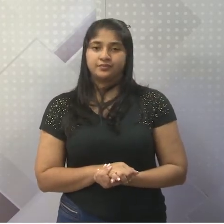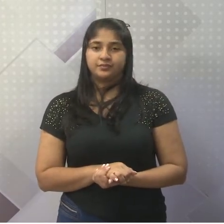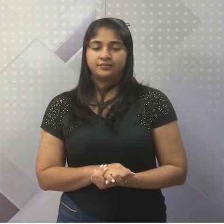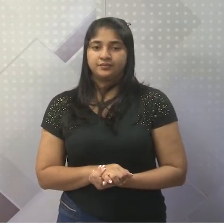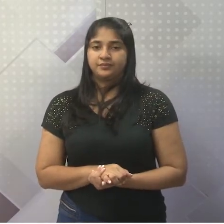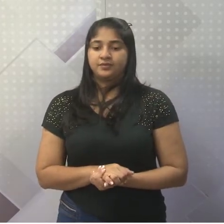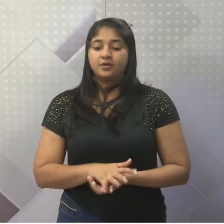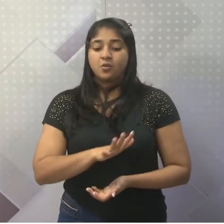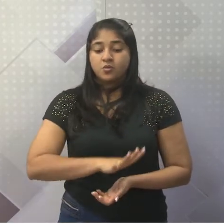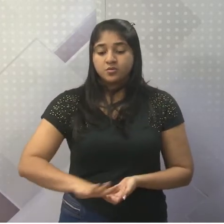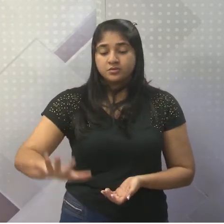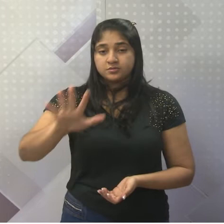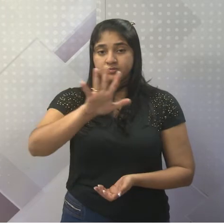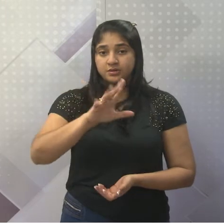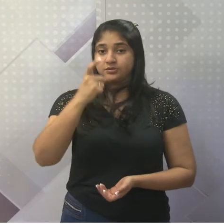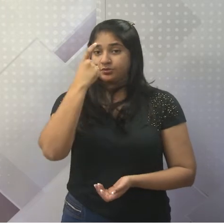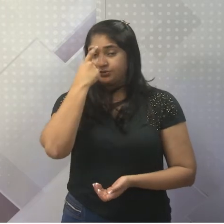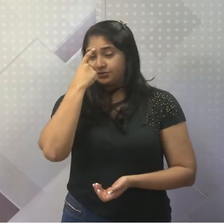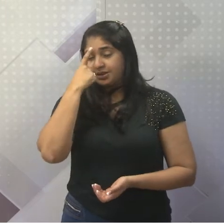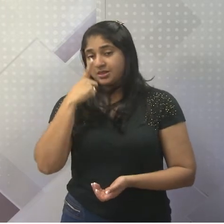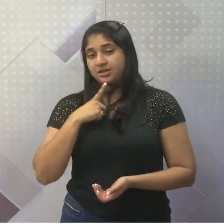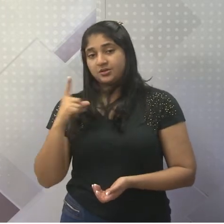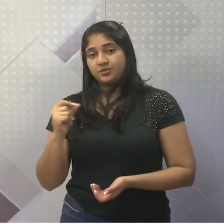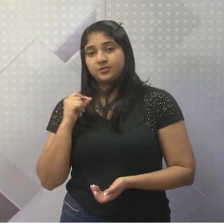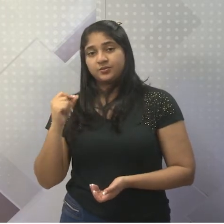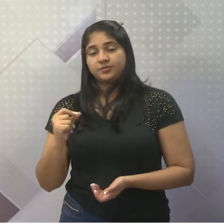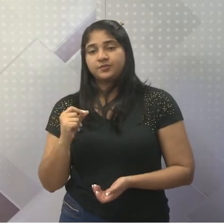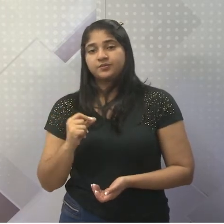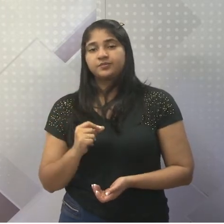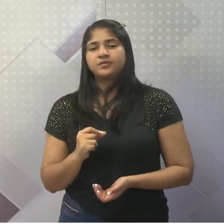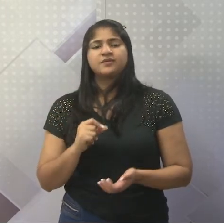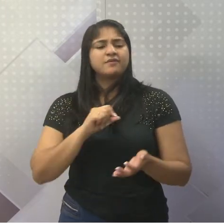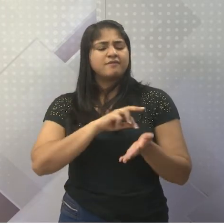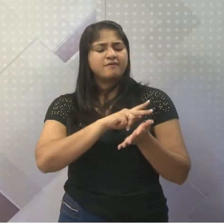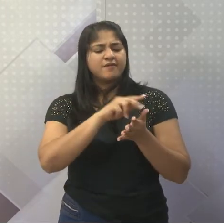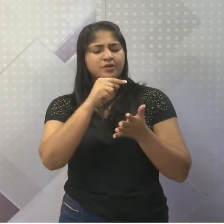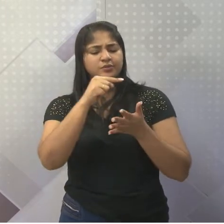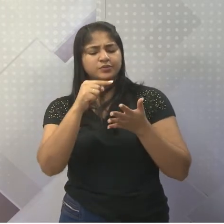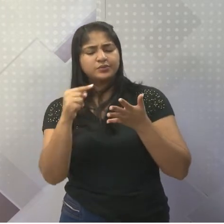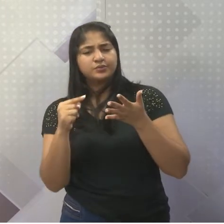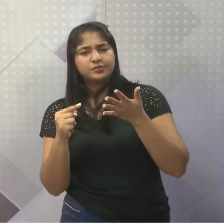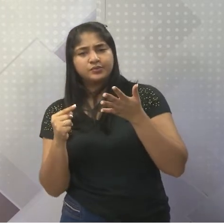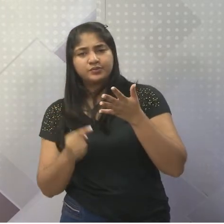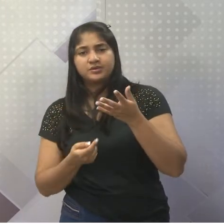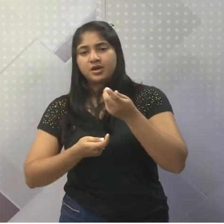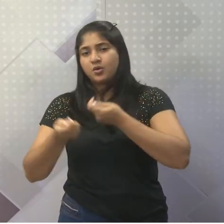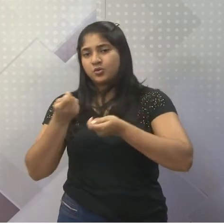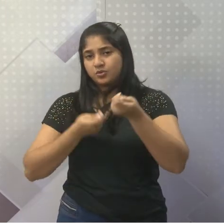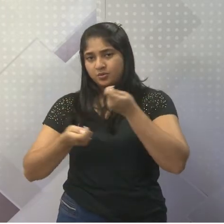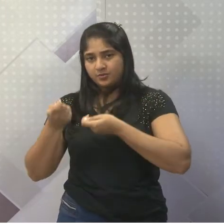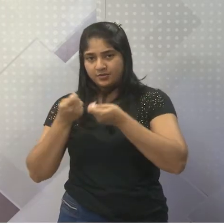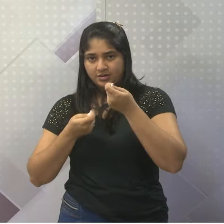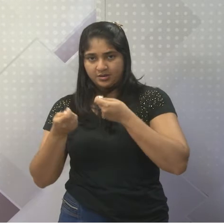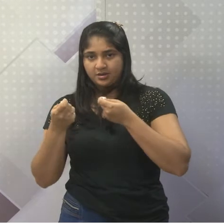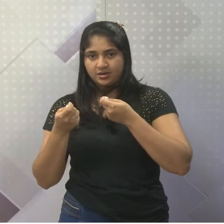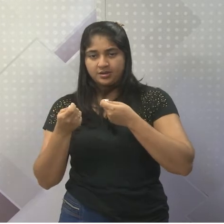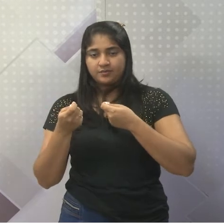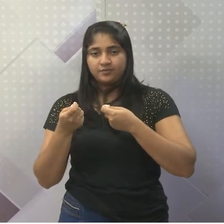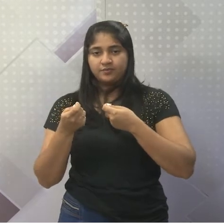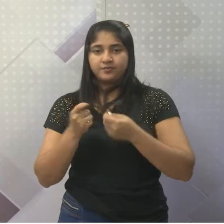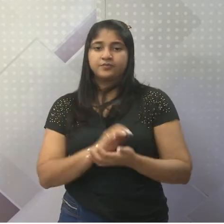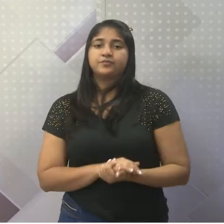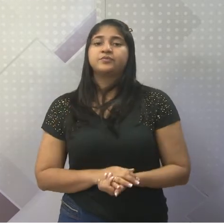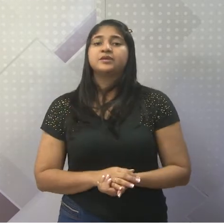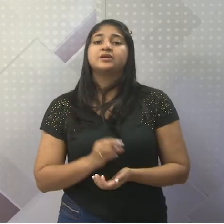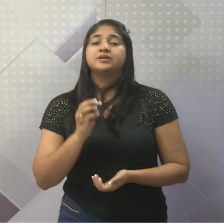indiano é composto por várias atividades econômicas. Tem uma área total de mais de 3